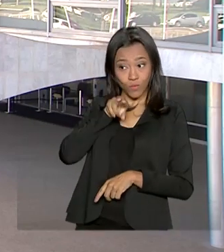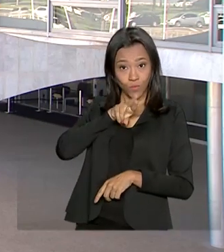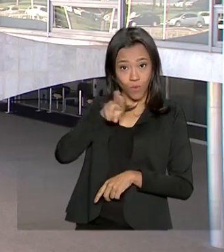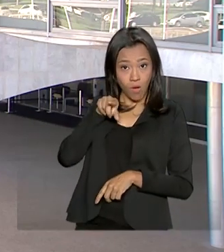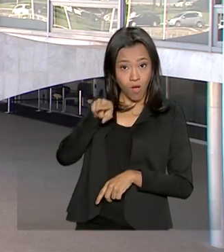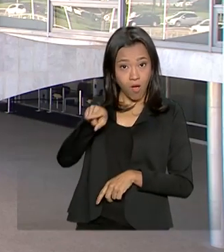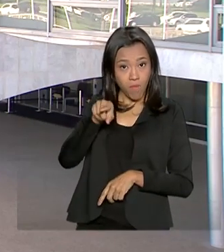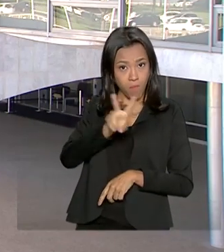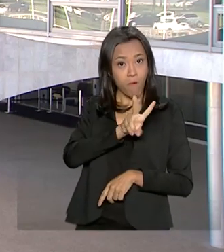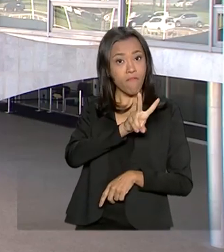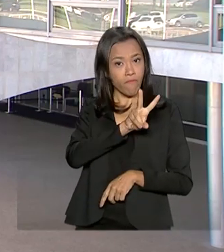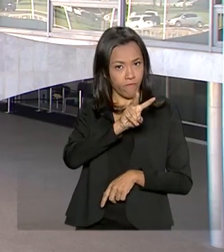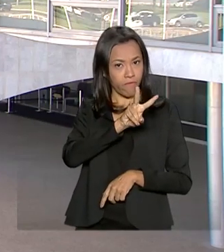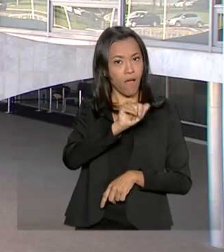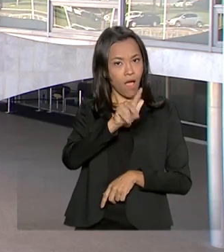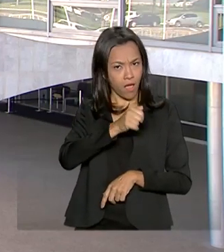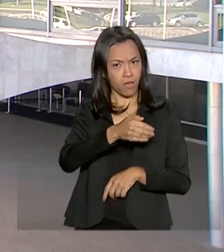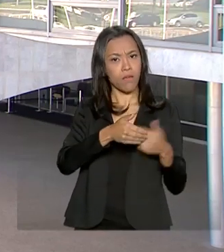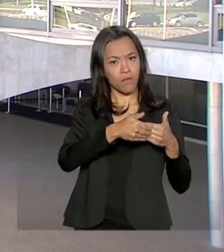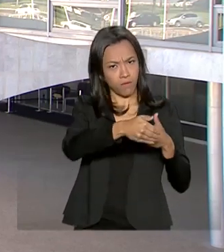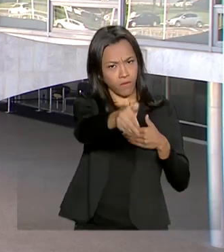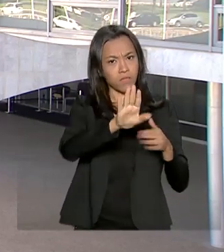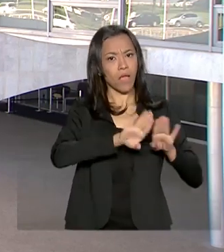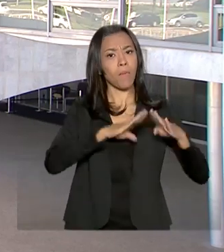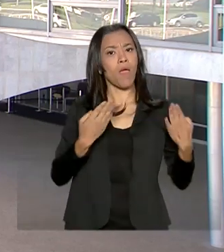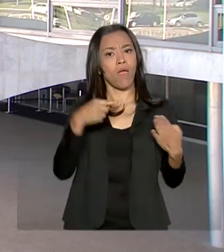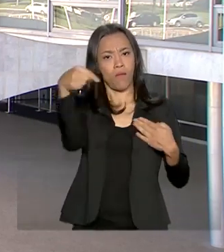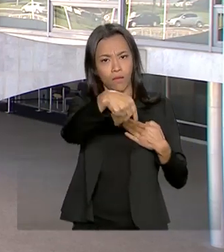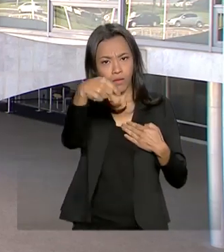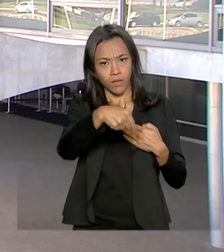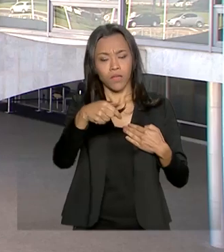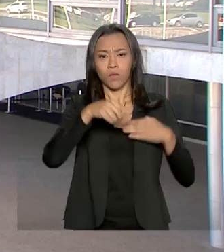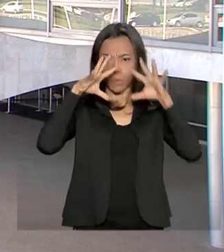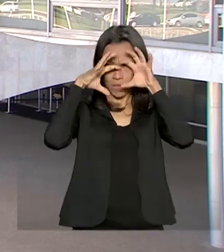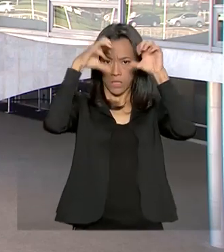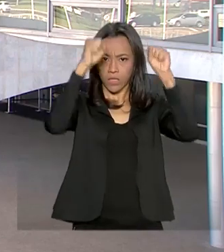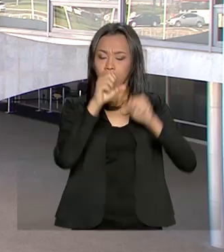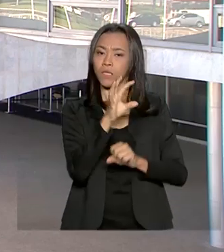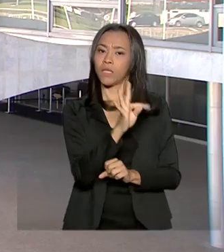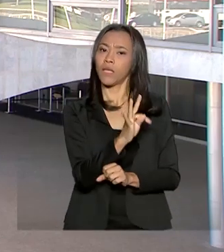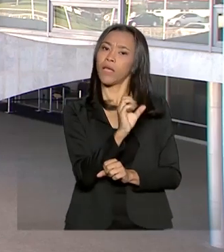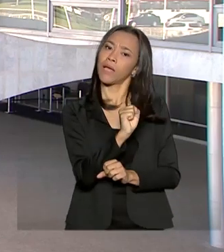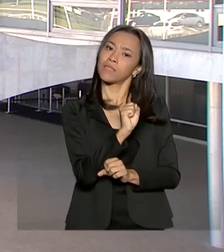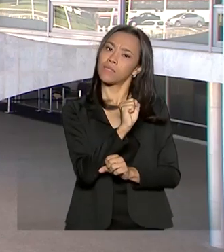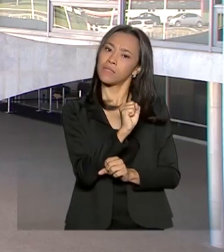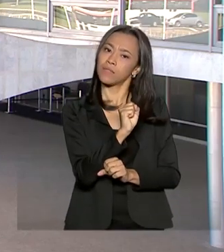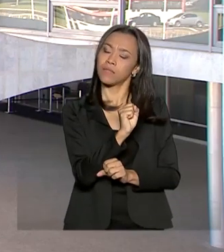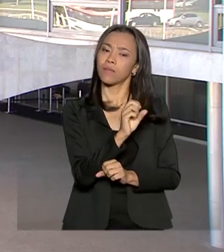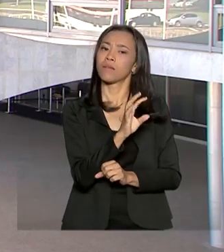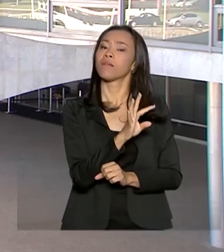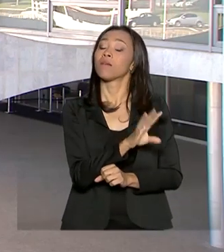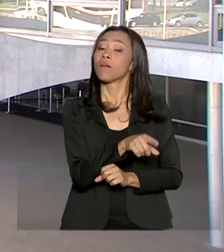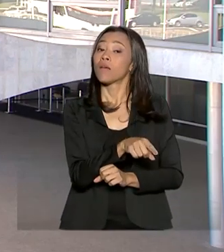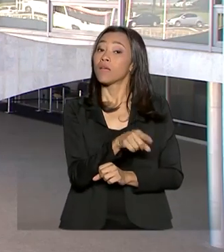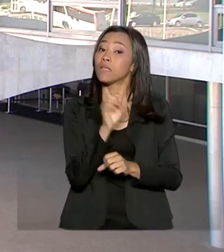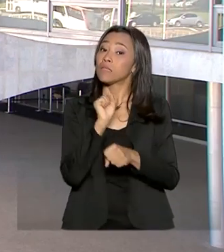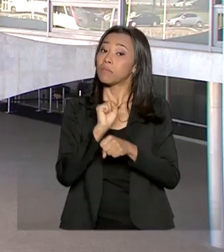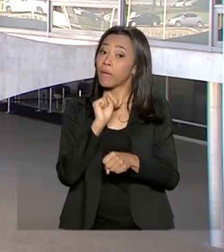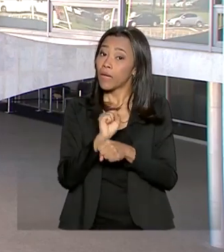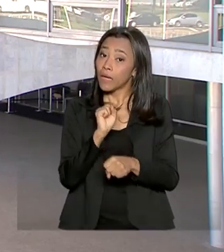que ainda será aberta no tribunal. O presidente confirmou que espera que o pacote